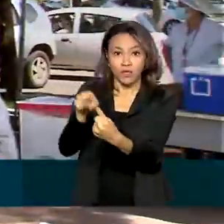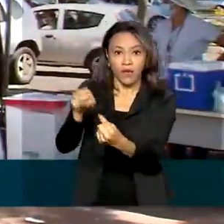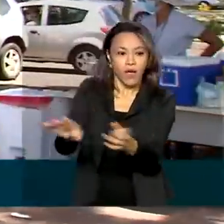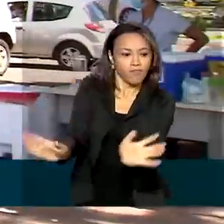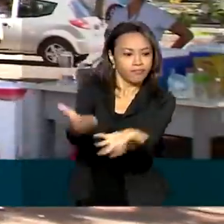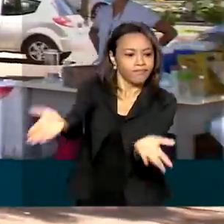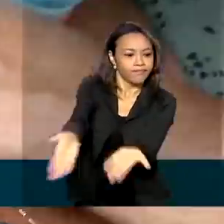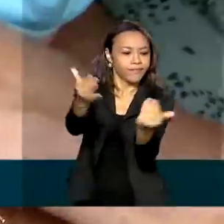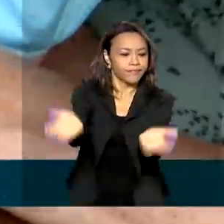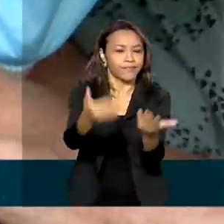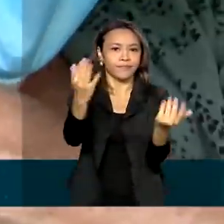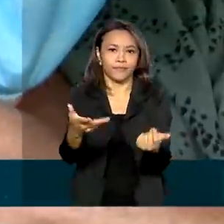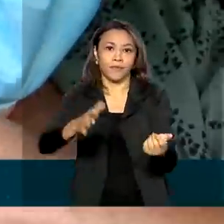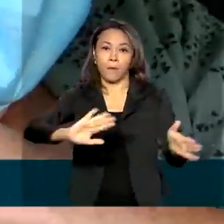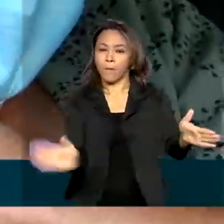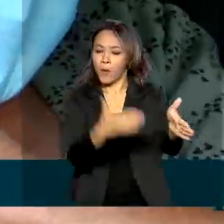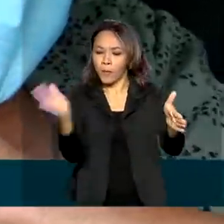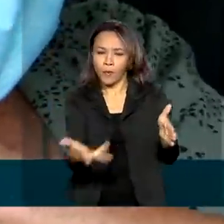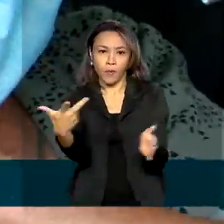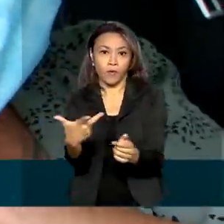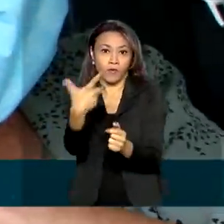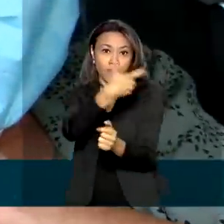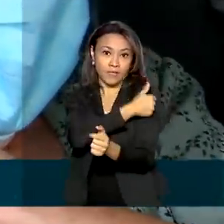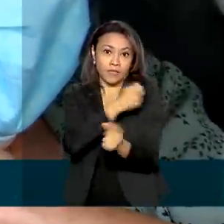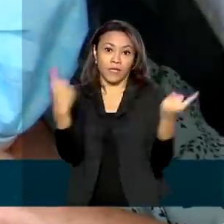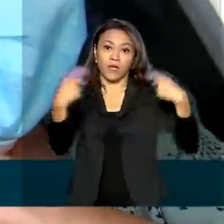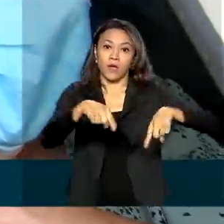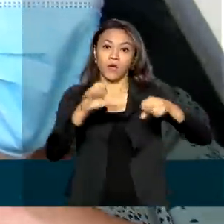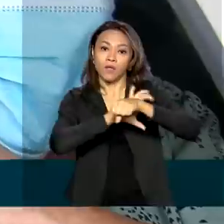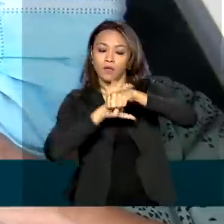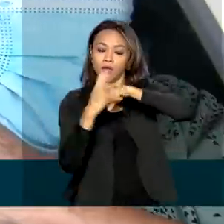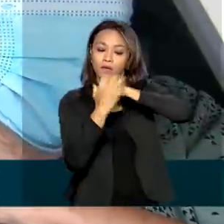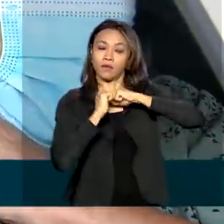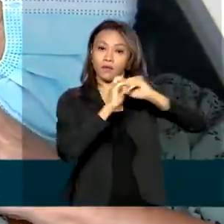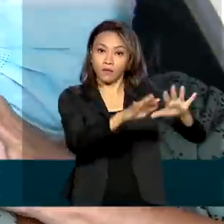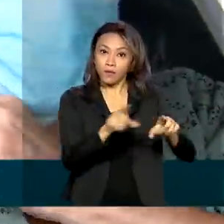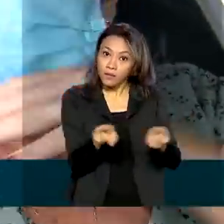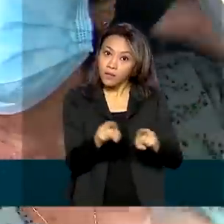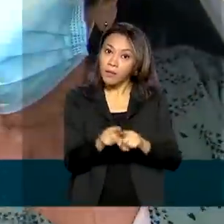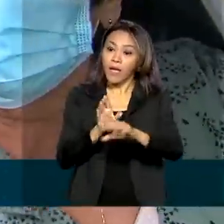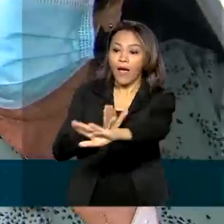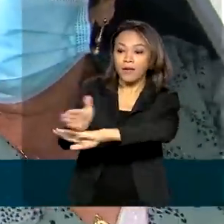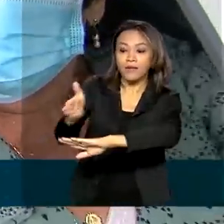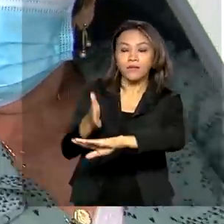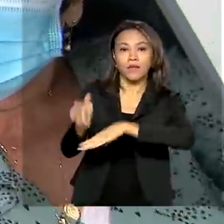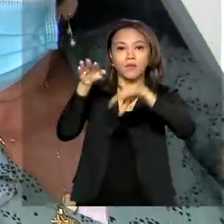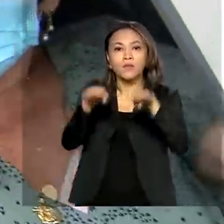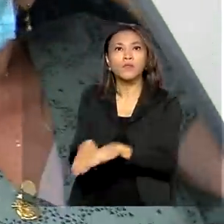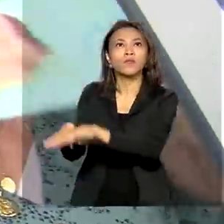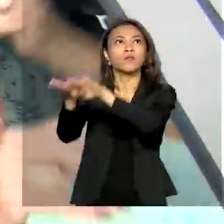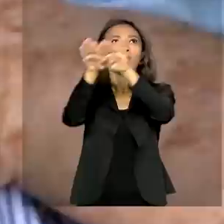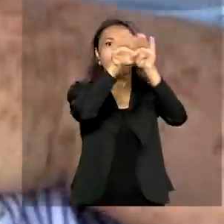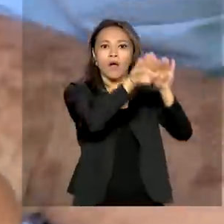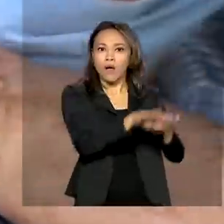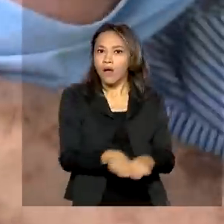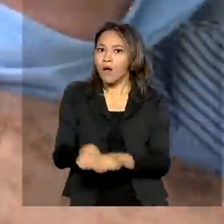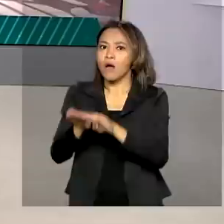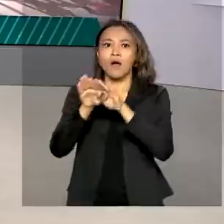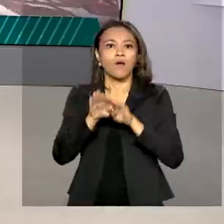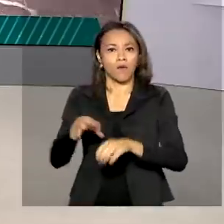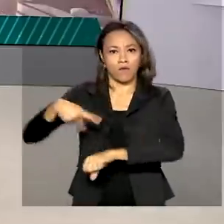produção de imunizantes contra a COVID-19 e permitir o acesso justo e igualitário às nações.